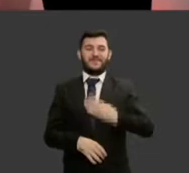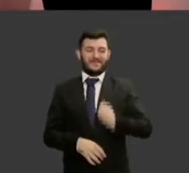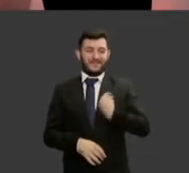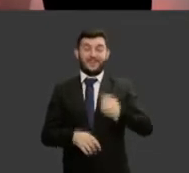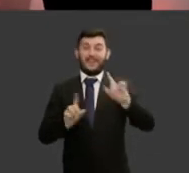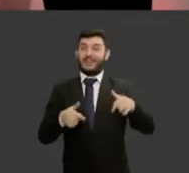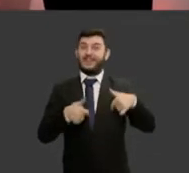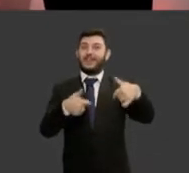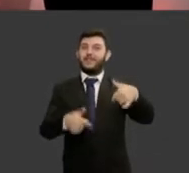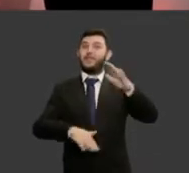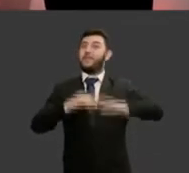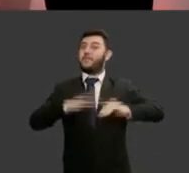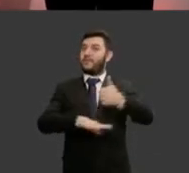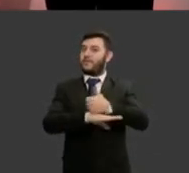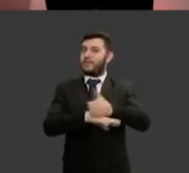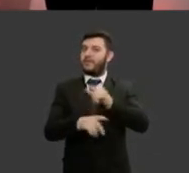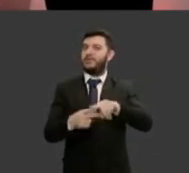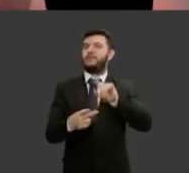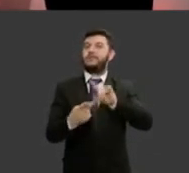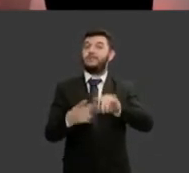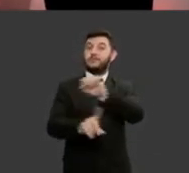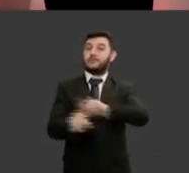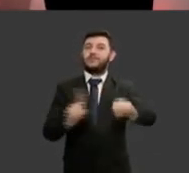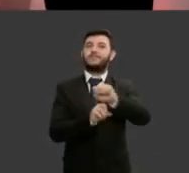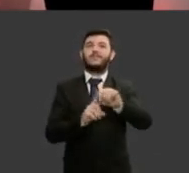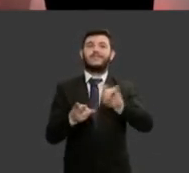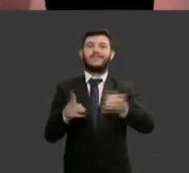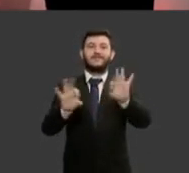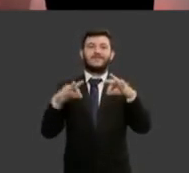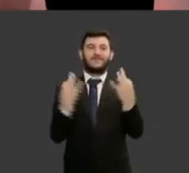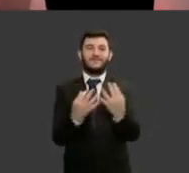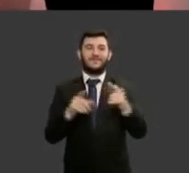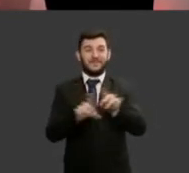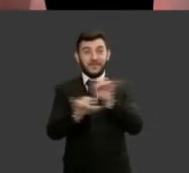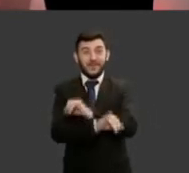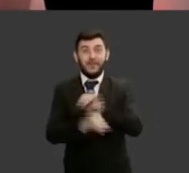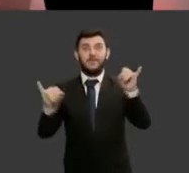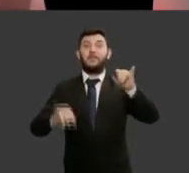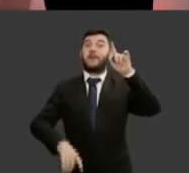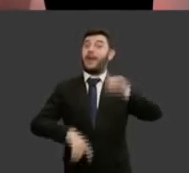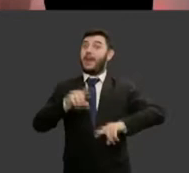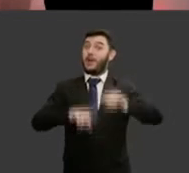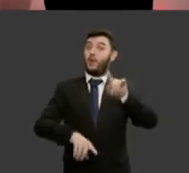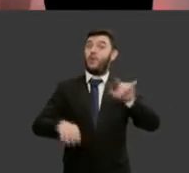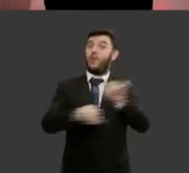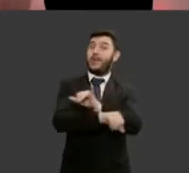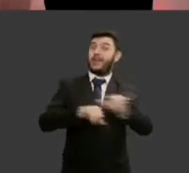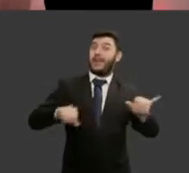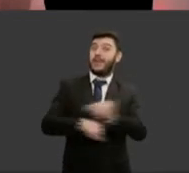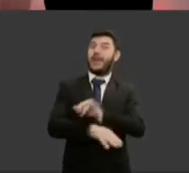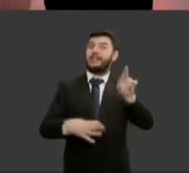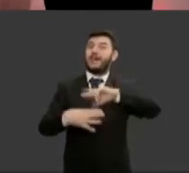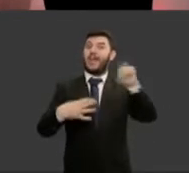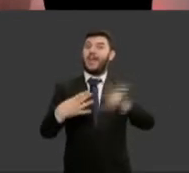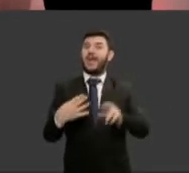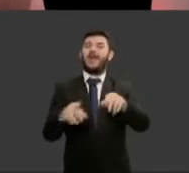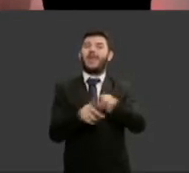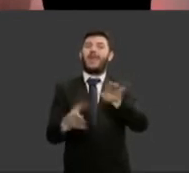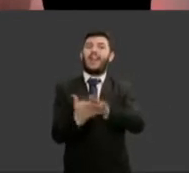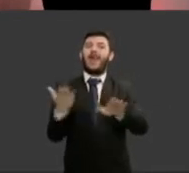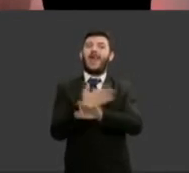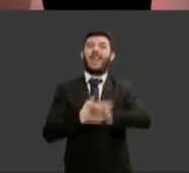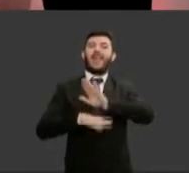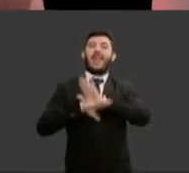profissionais, sociais e familiares. E também informar sobre os recursos e as ações disponíveis atualmente no